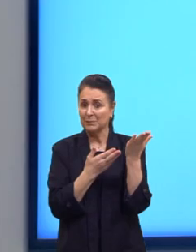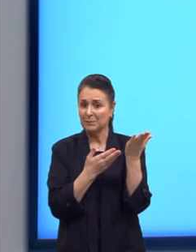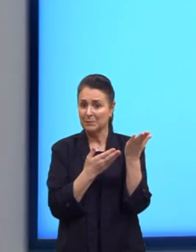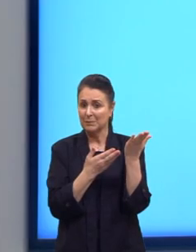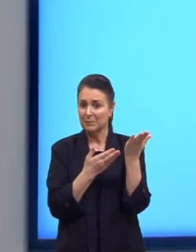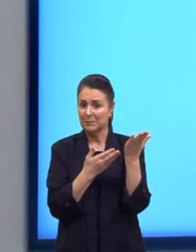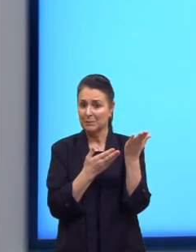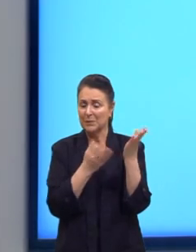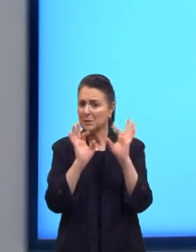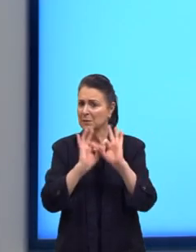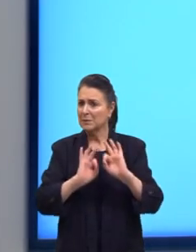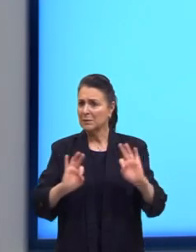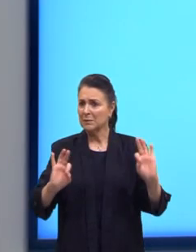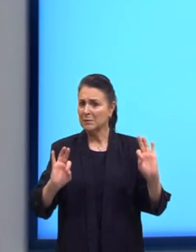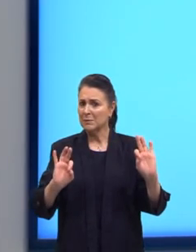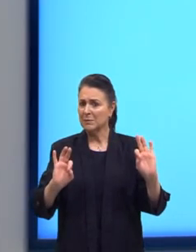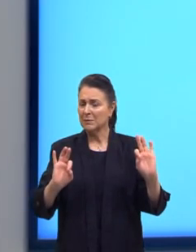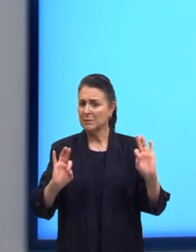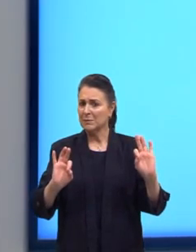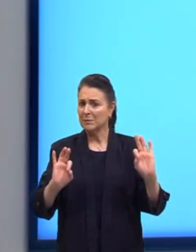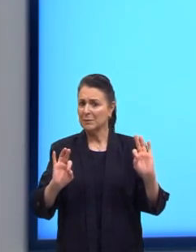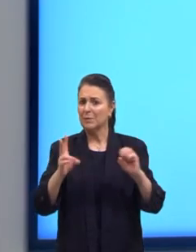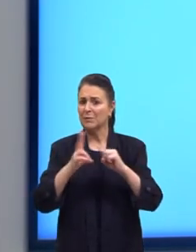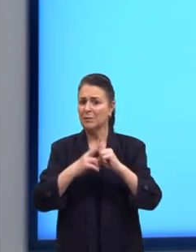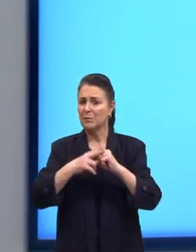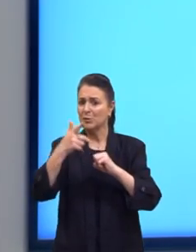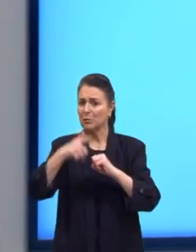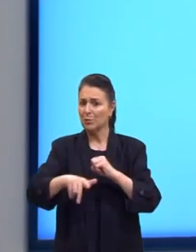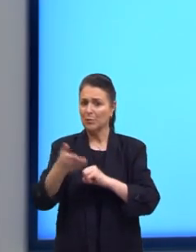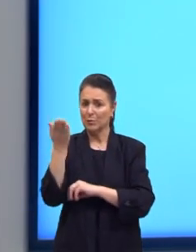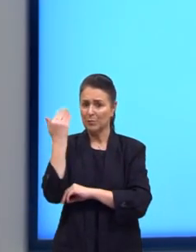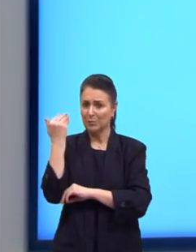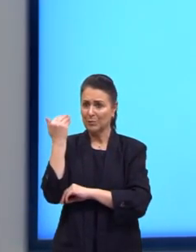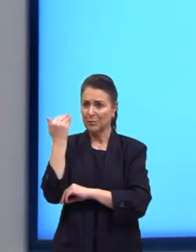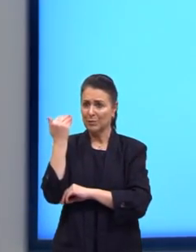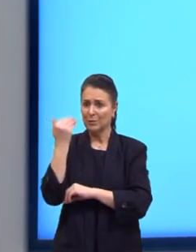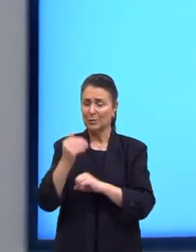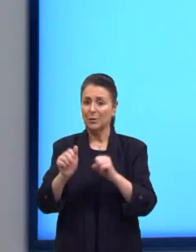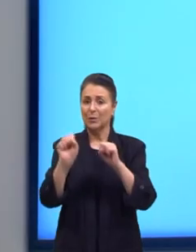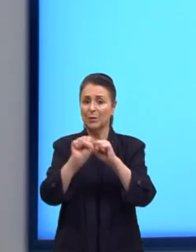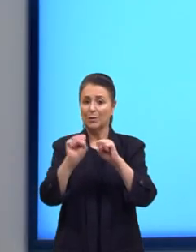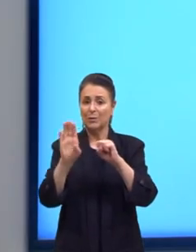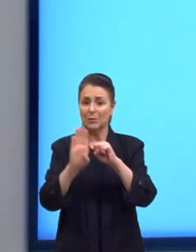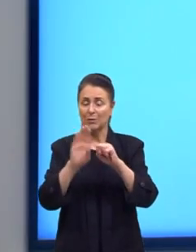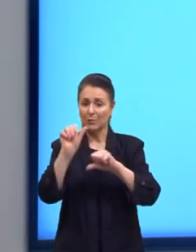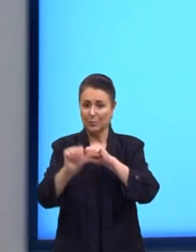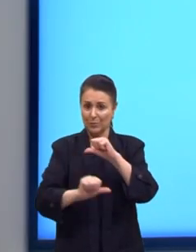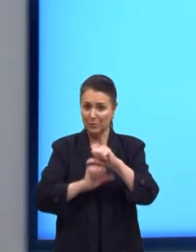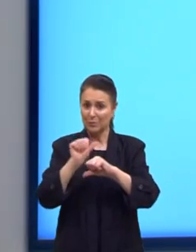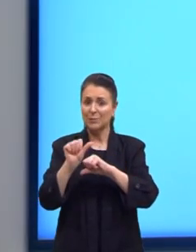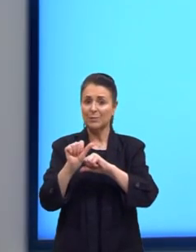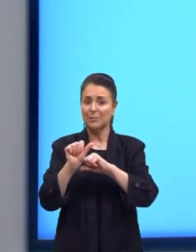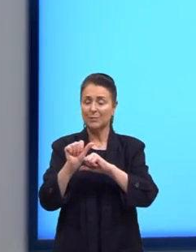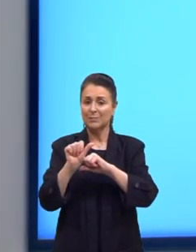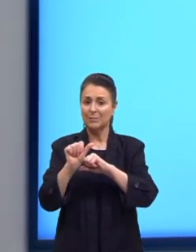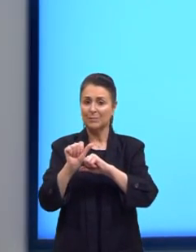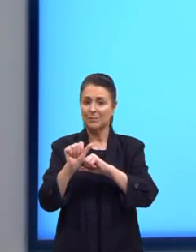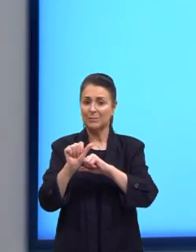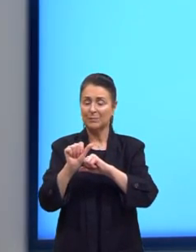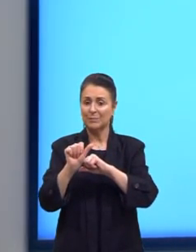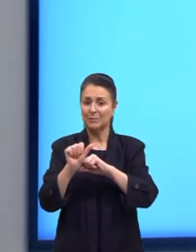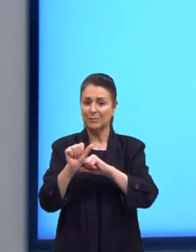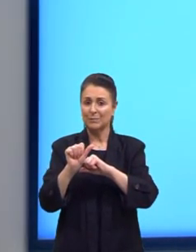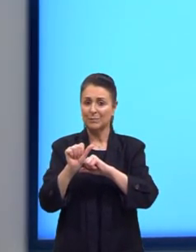simplesmente. Openly. Olha o verbo aqui de novo no passado, tá vendo? Olha o substantivo. Ele tá modificando o substantivo. Idea,